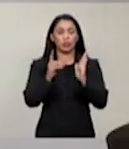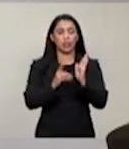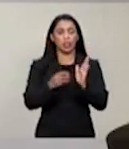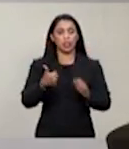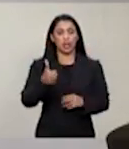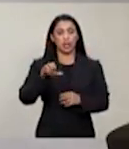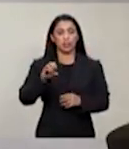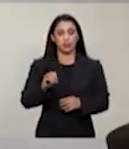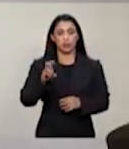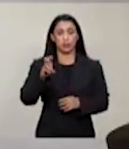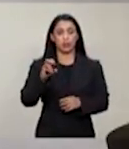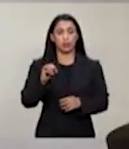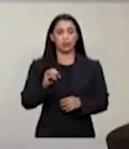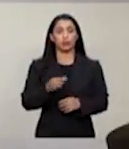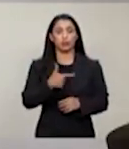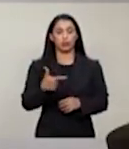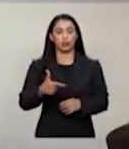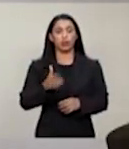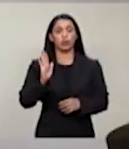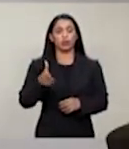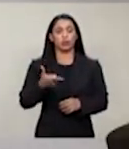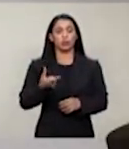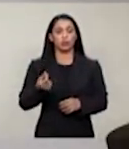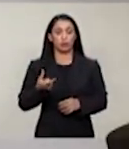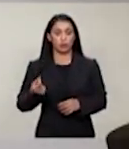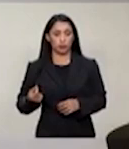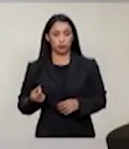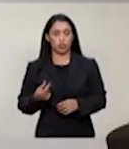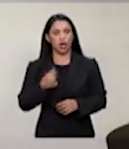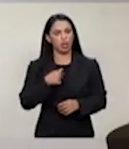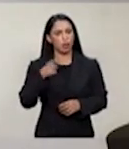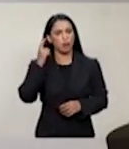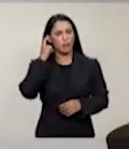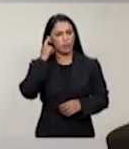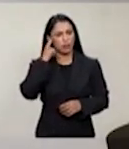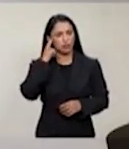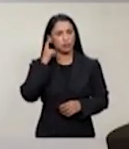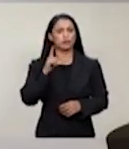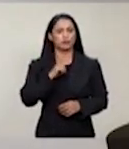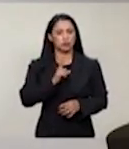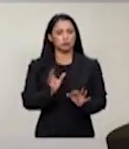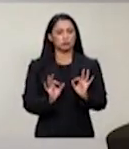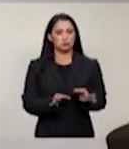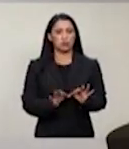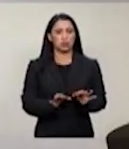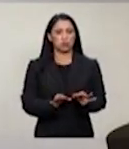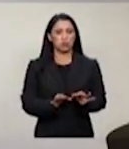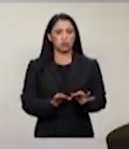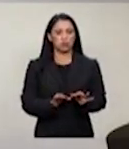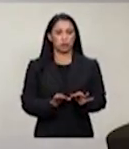.502 de 2020, que acredito, e não tenho dúvidas, que é inconstitucional.